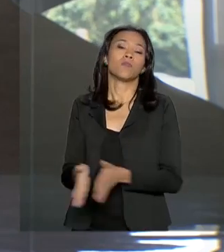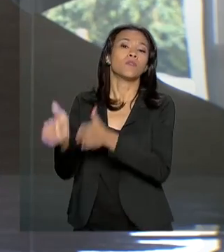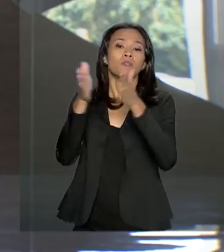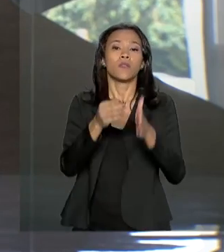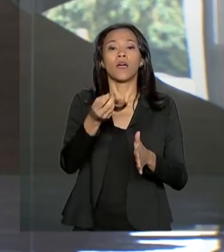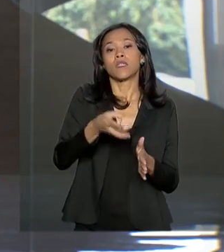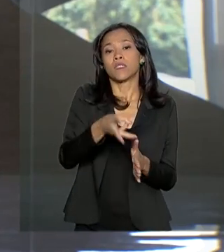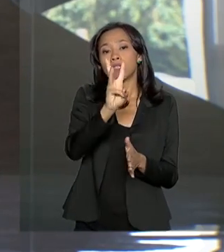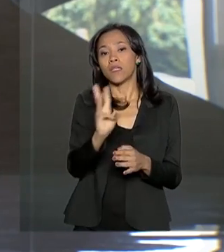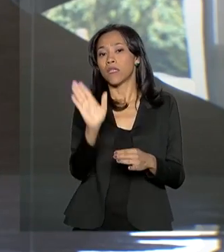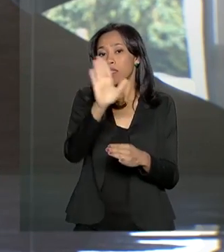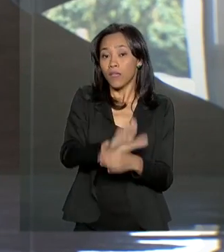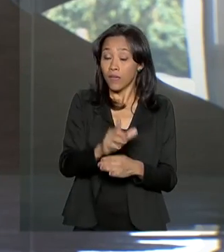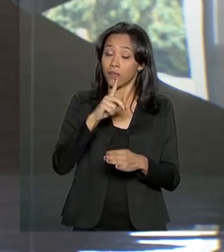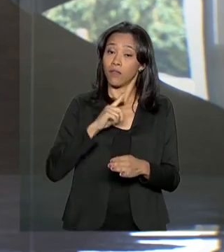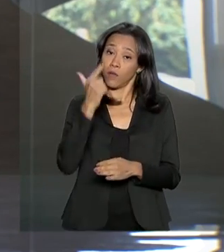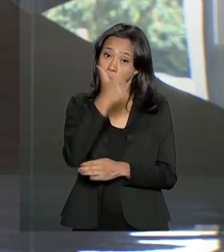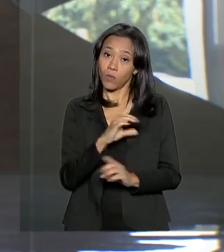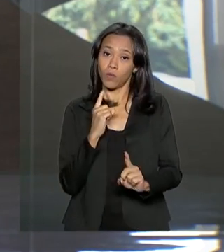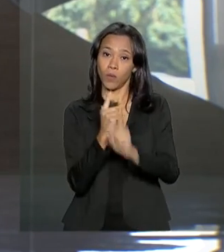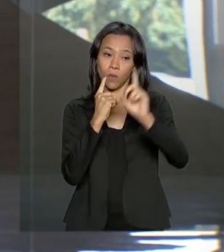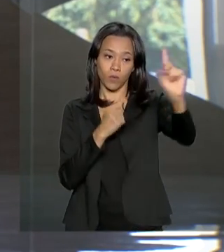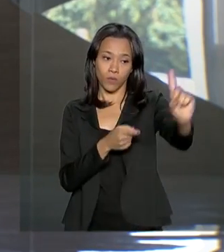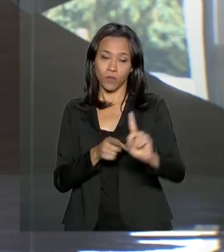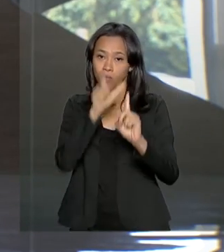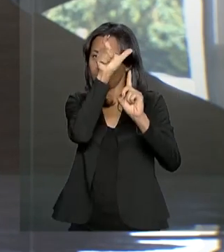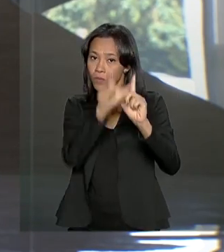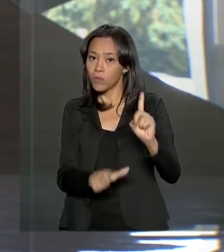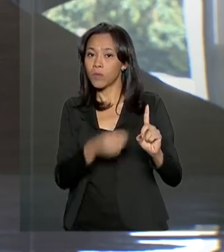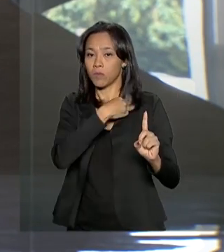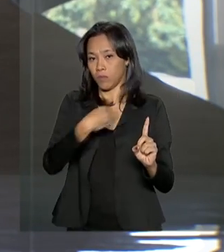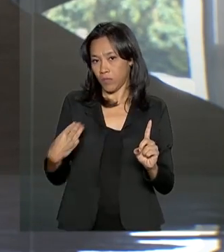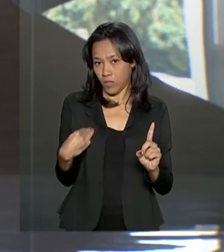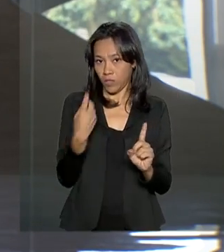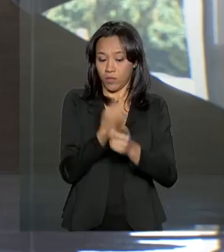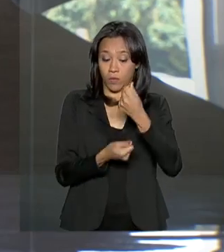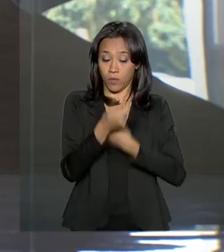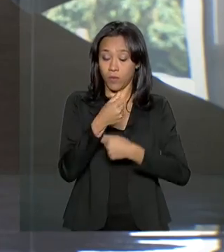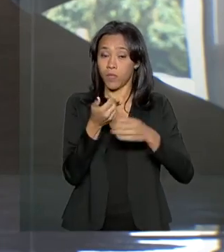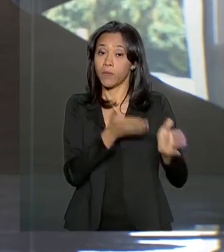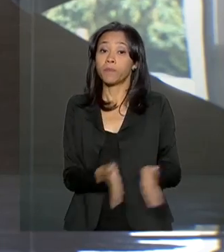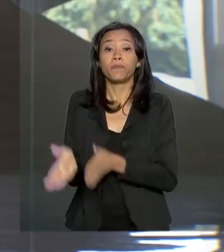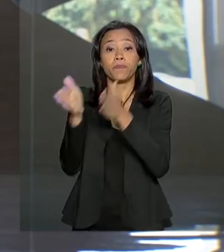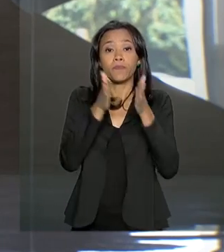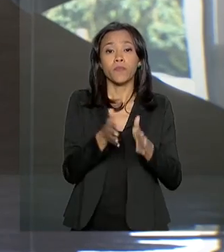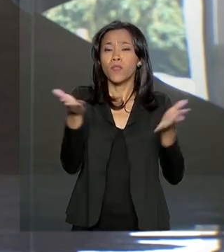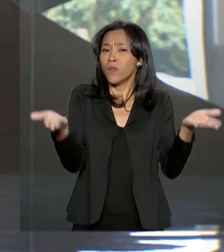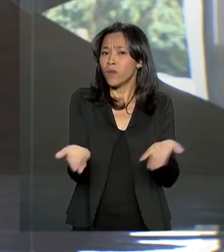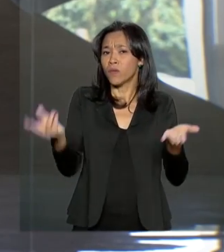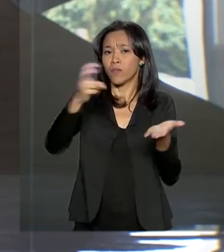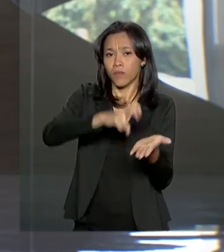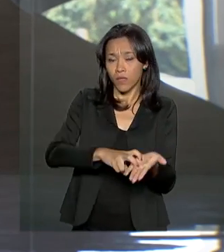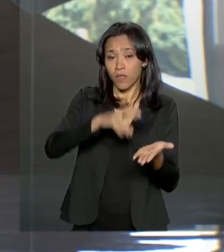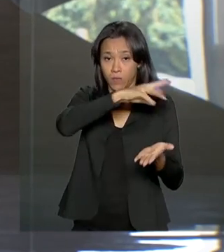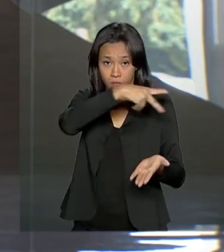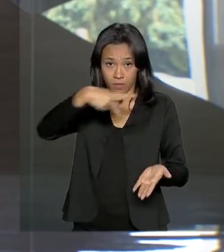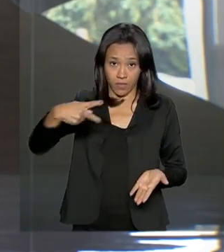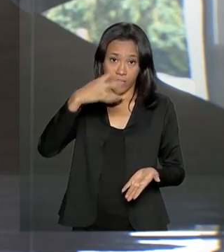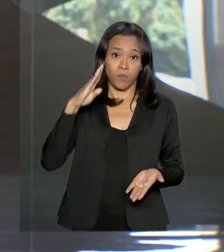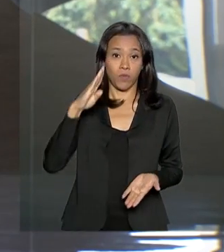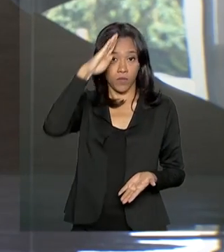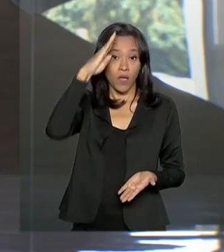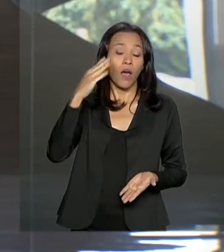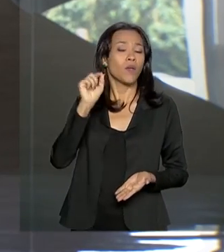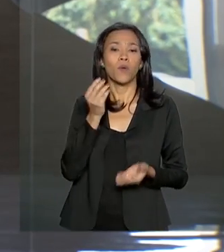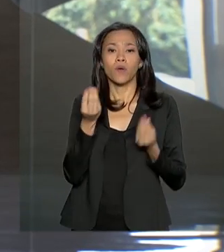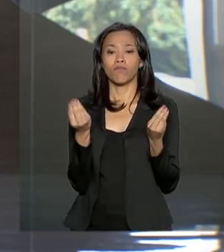encontra com o ministro da Economia, Paulo Guedes. E hoje, pela manhã, o presidente Jair Bolsonaro comentou em uma